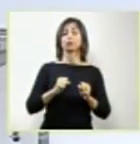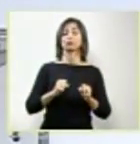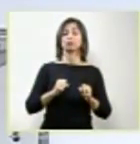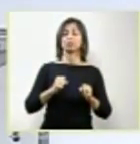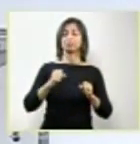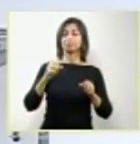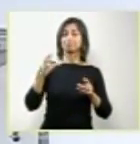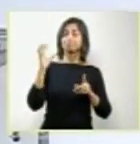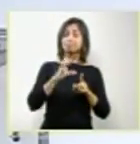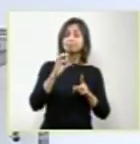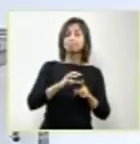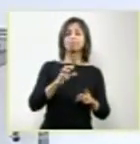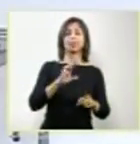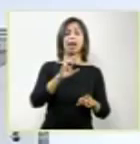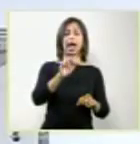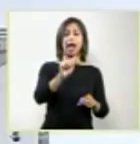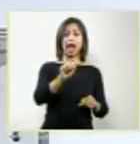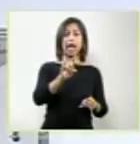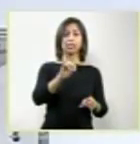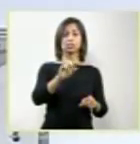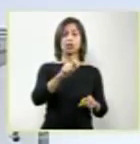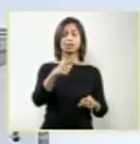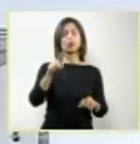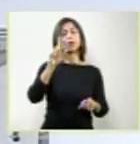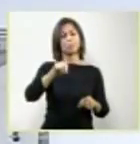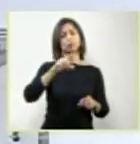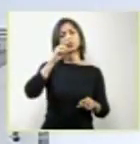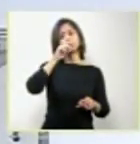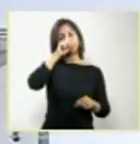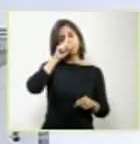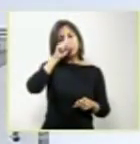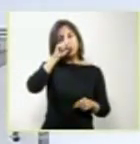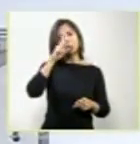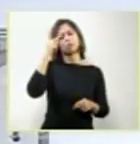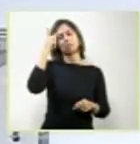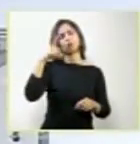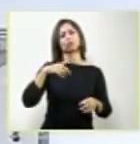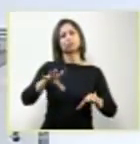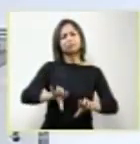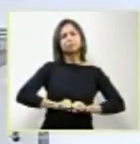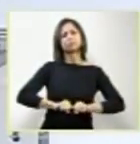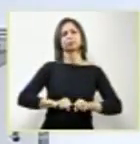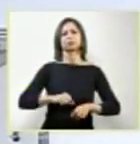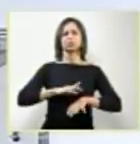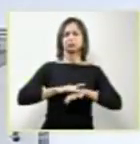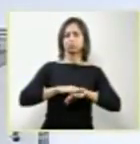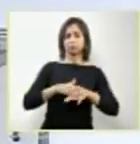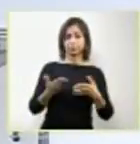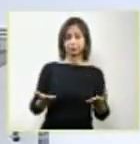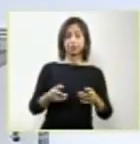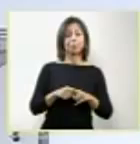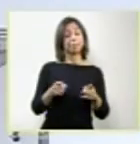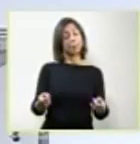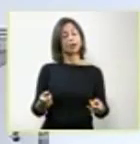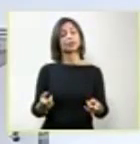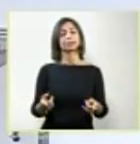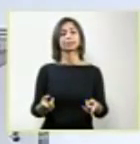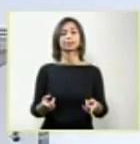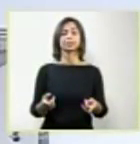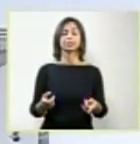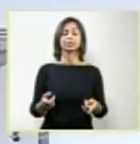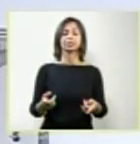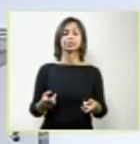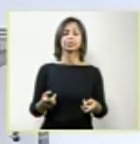parcimoniosos, éramos expectantes muito na nossa conduta. Entretanto, toda